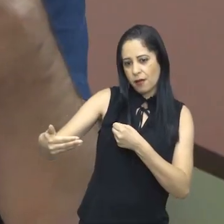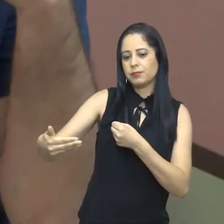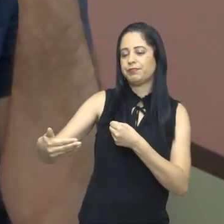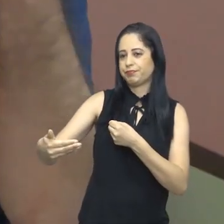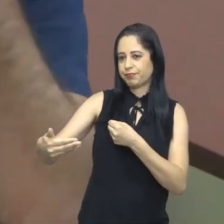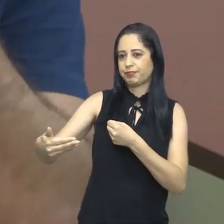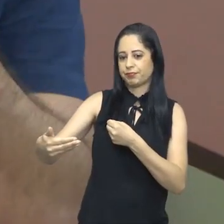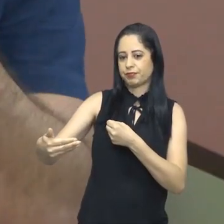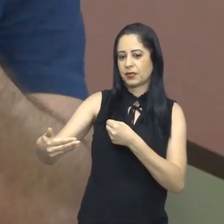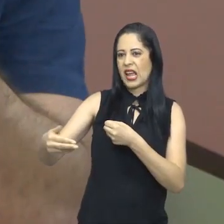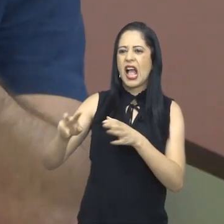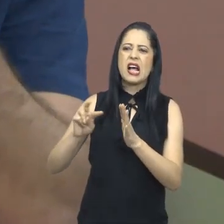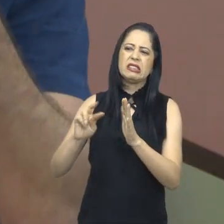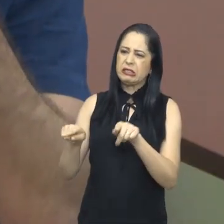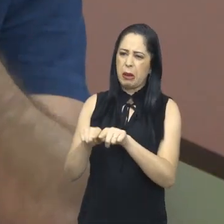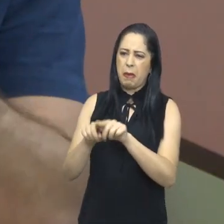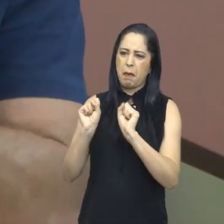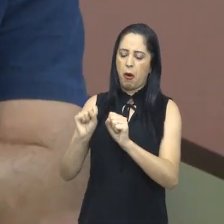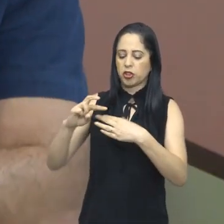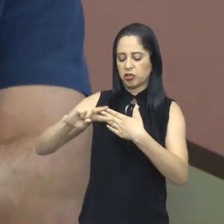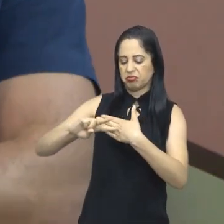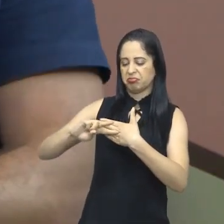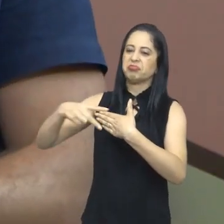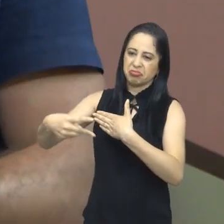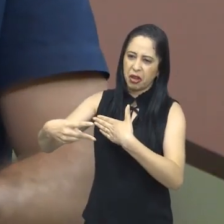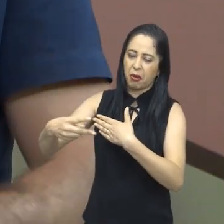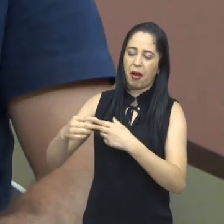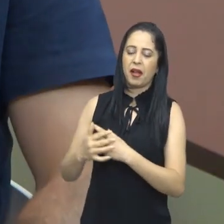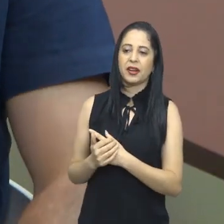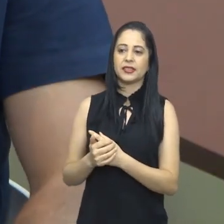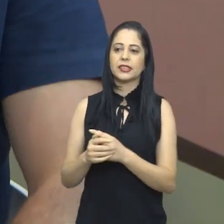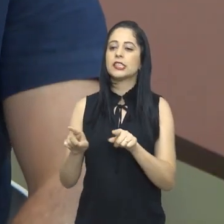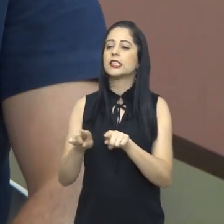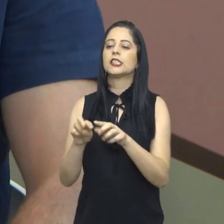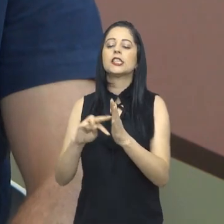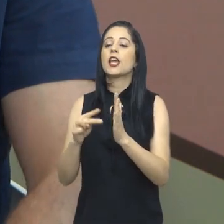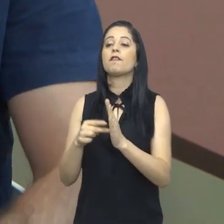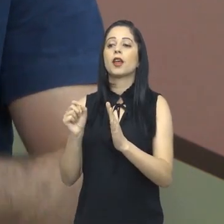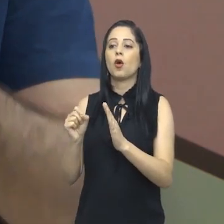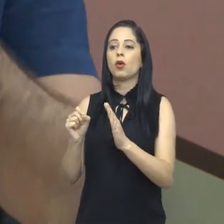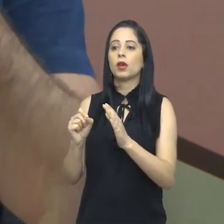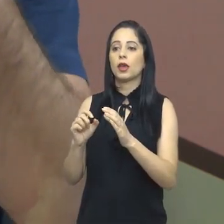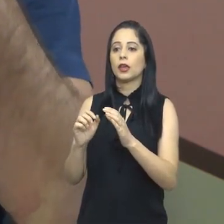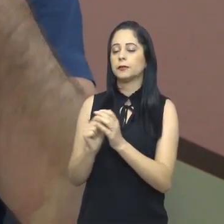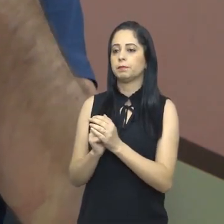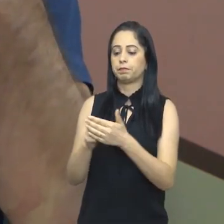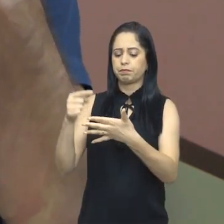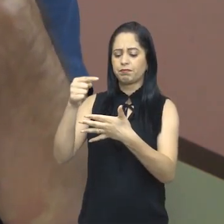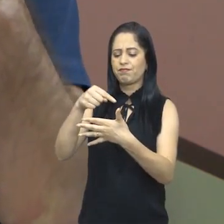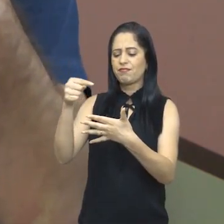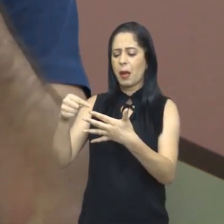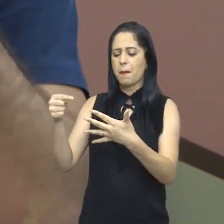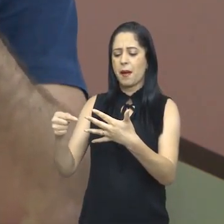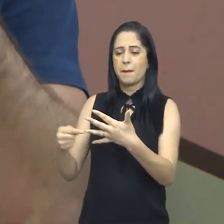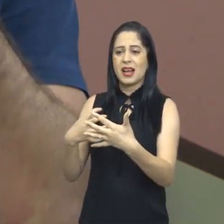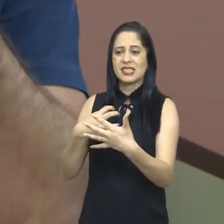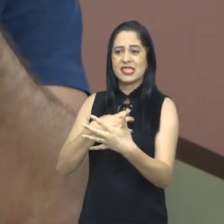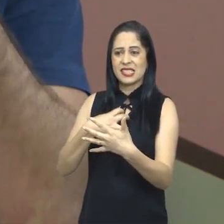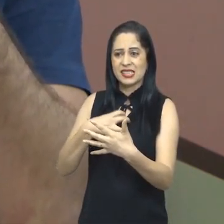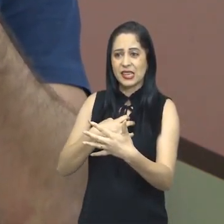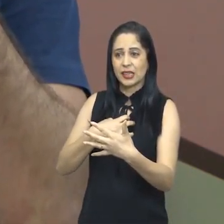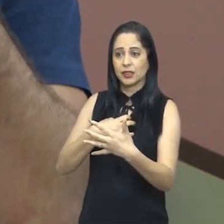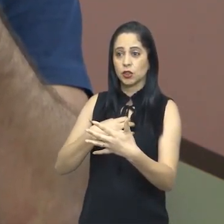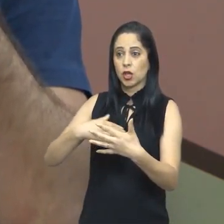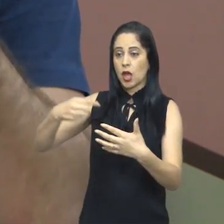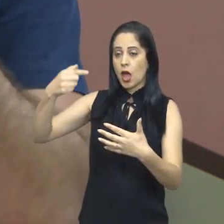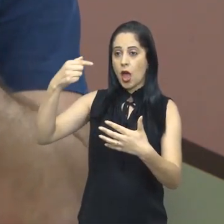longo, o pessoal chama de sequelas de Covid, né? É um grupo de doenças e de sintomas que vai